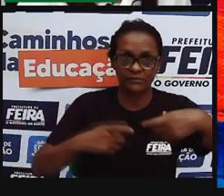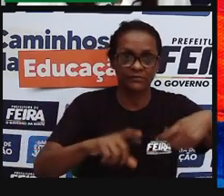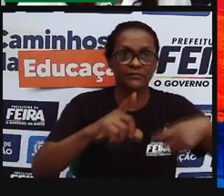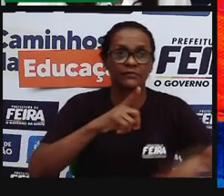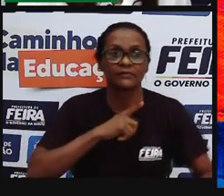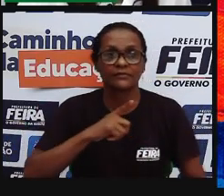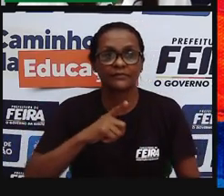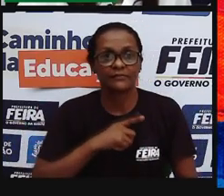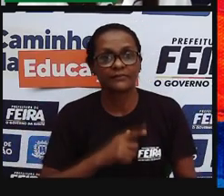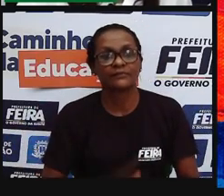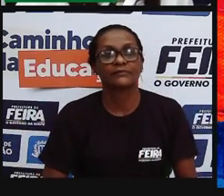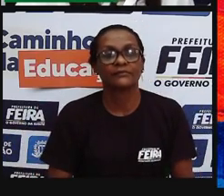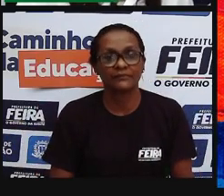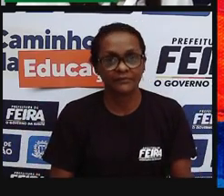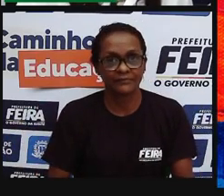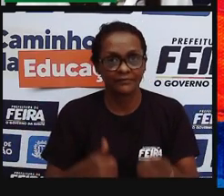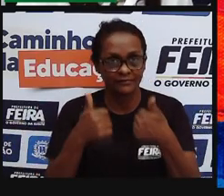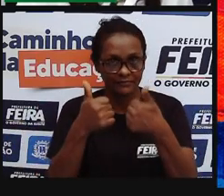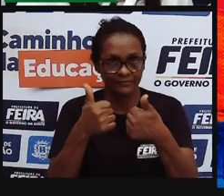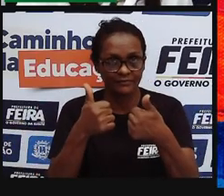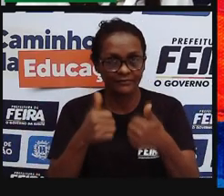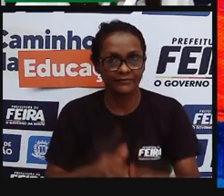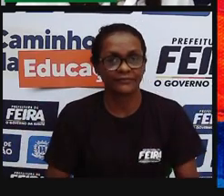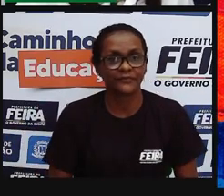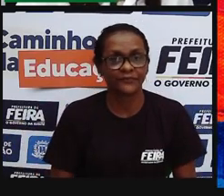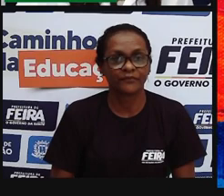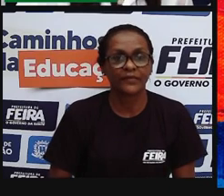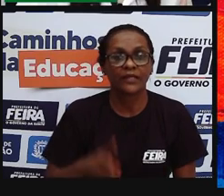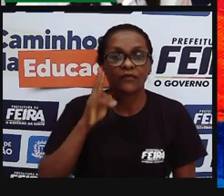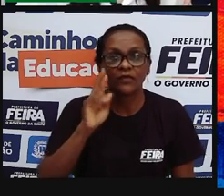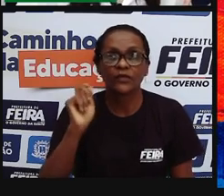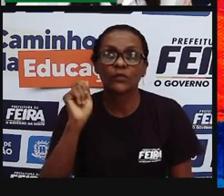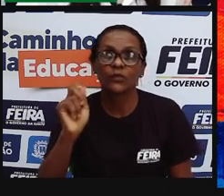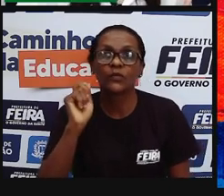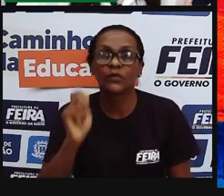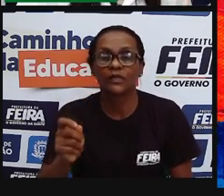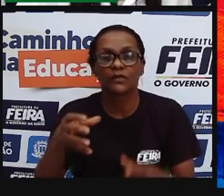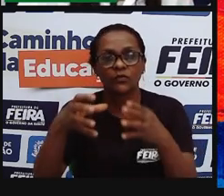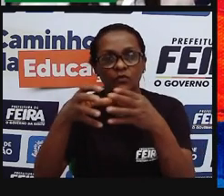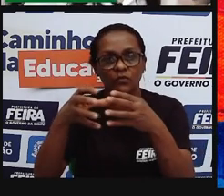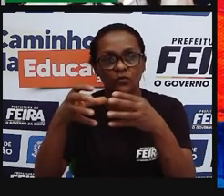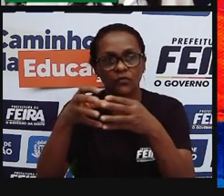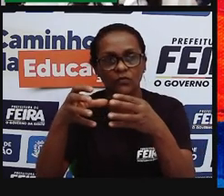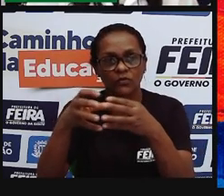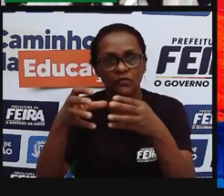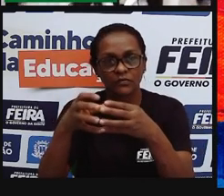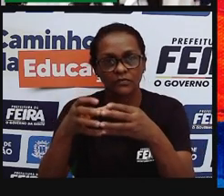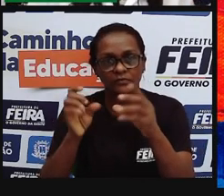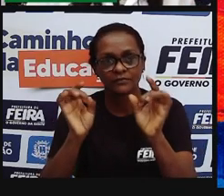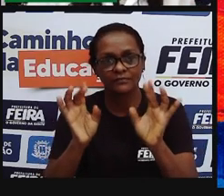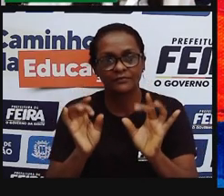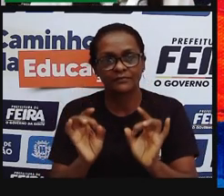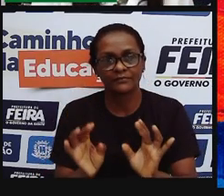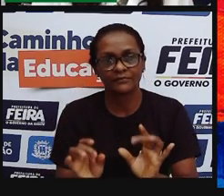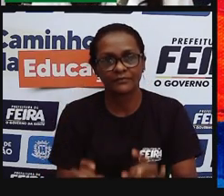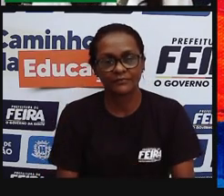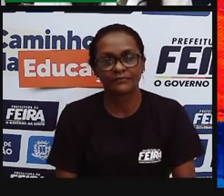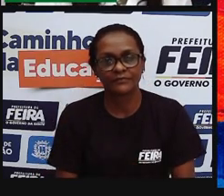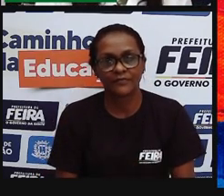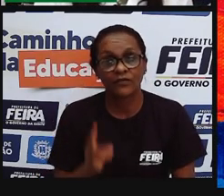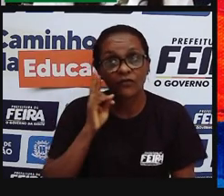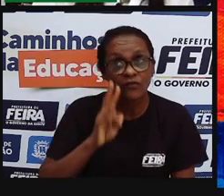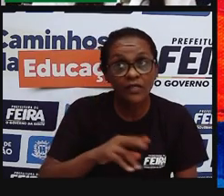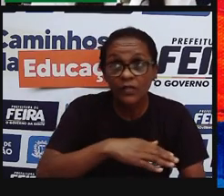especificamente, tá bom? E vendo, então, um conjunto, uma obra-prima, né, vendo o geral, e não